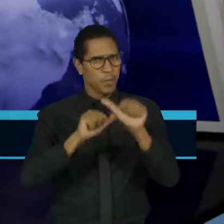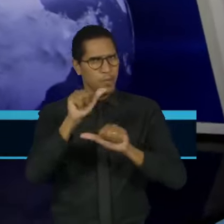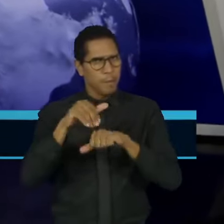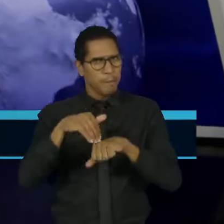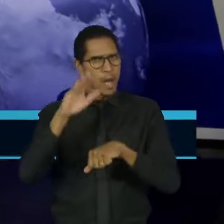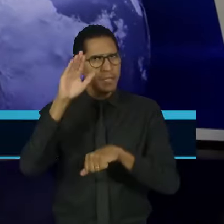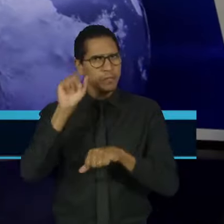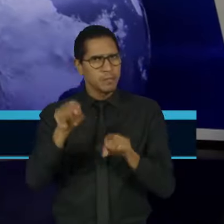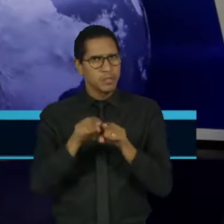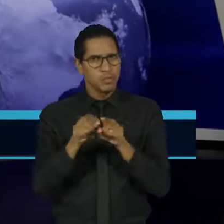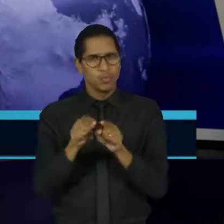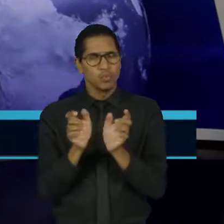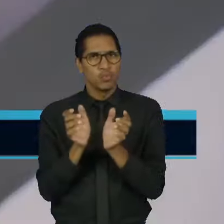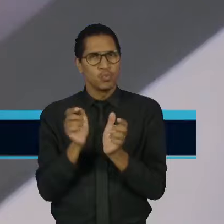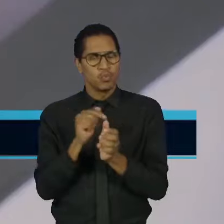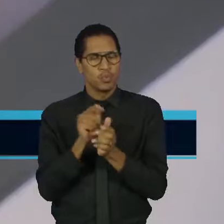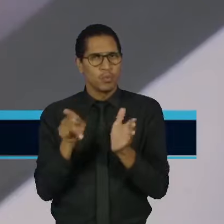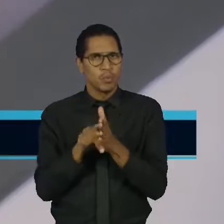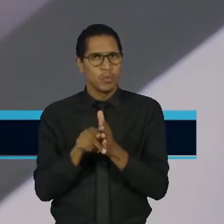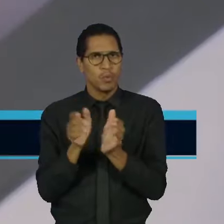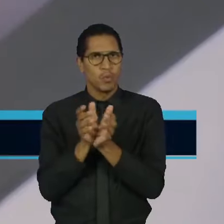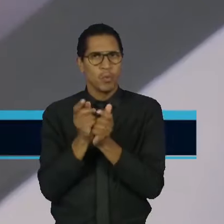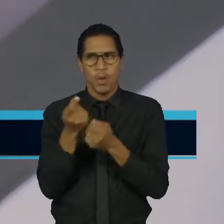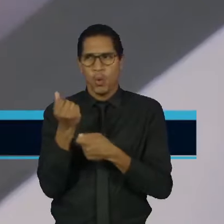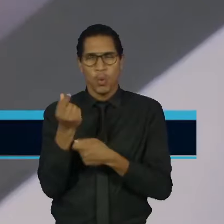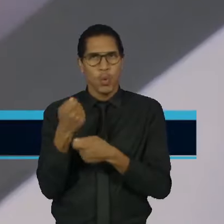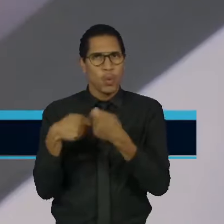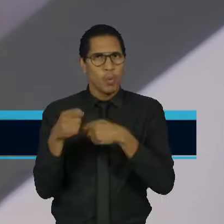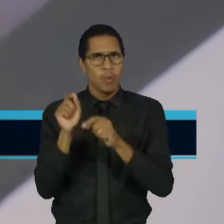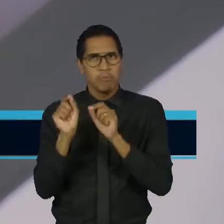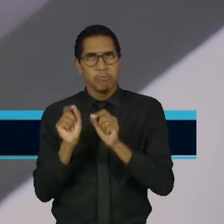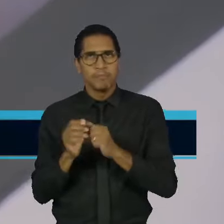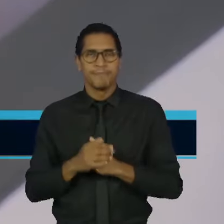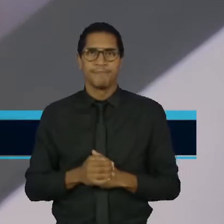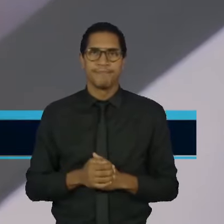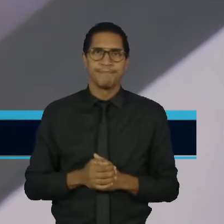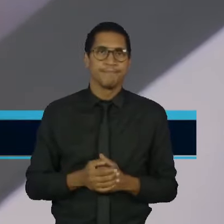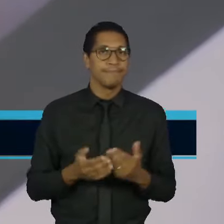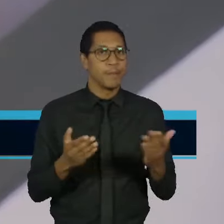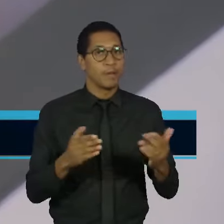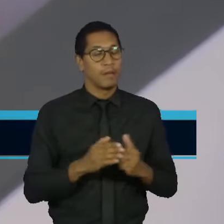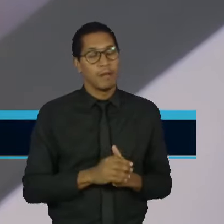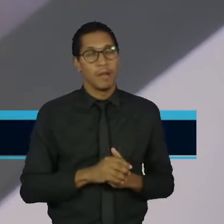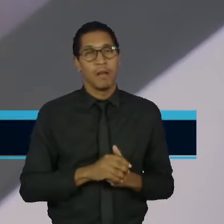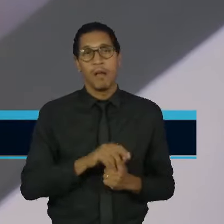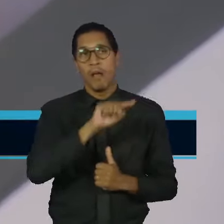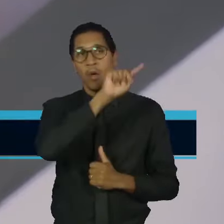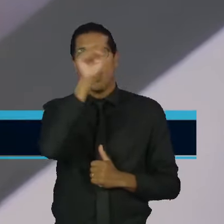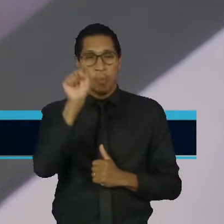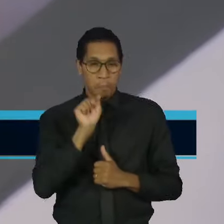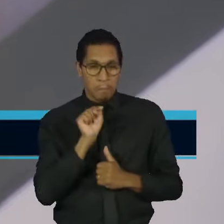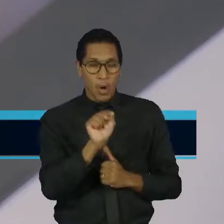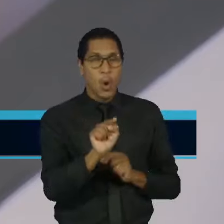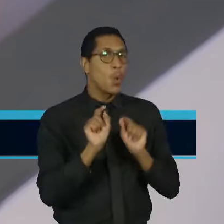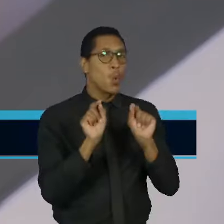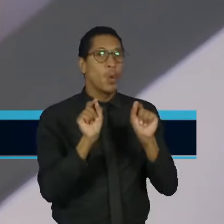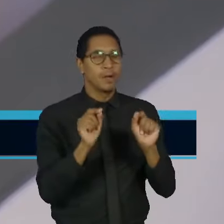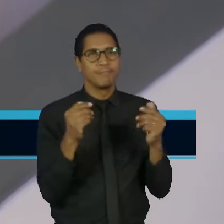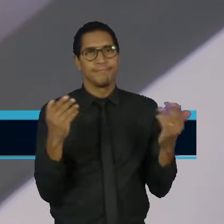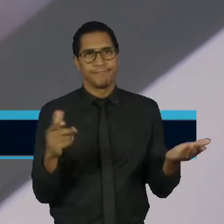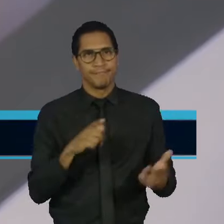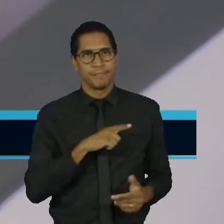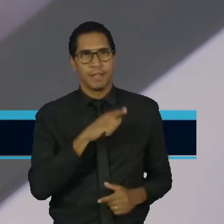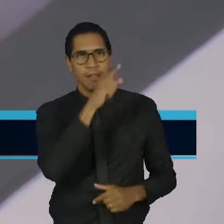pontos do pacote econômico? Karen, a grande incógnita é que tipo de efeito isso vai surtir sobre o parlamento, que